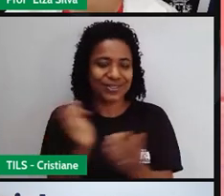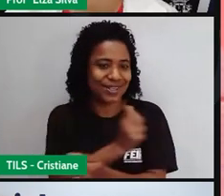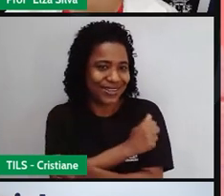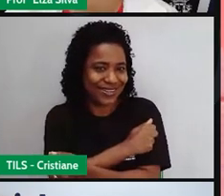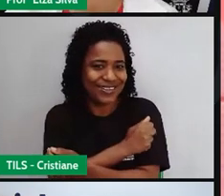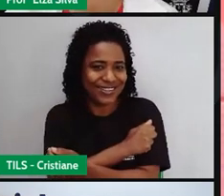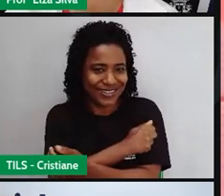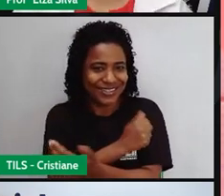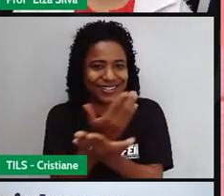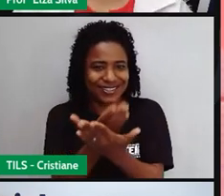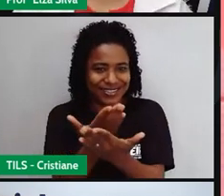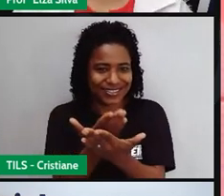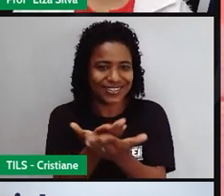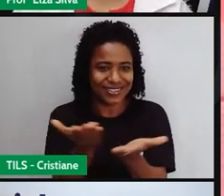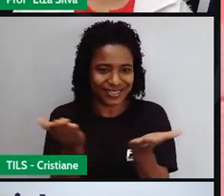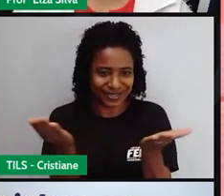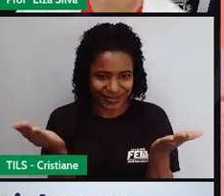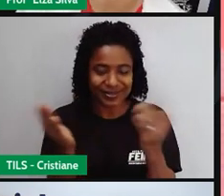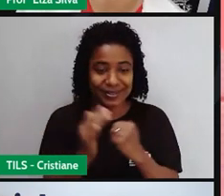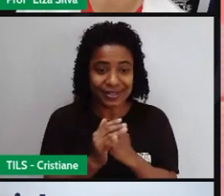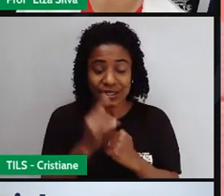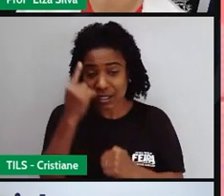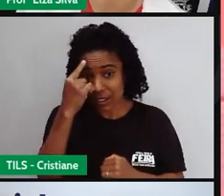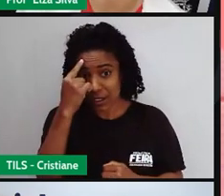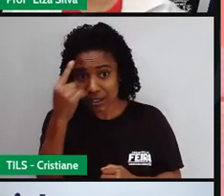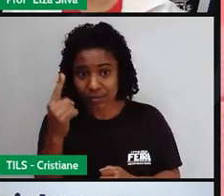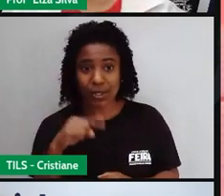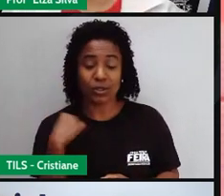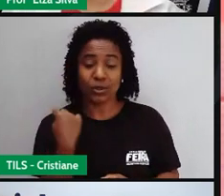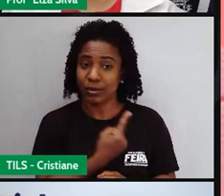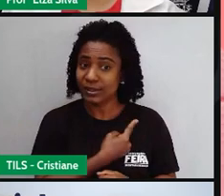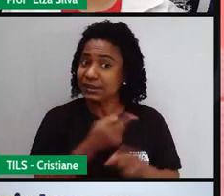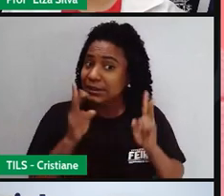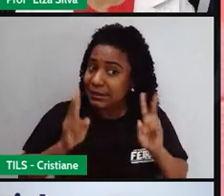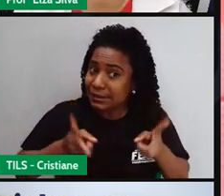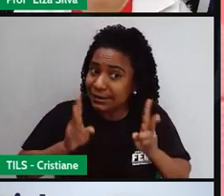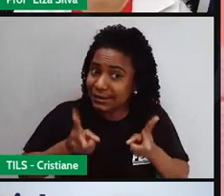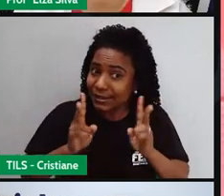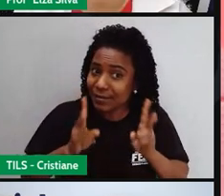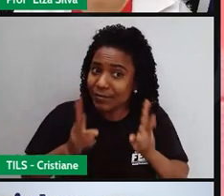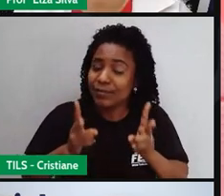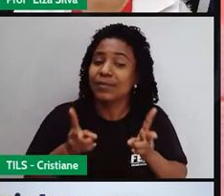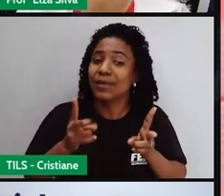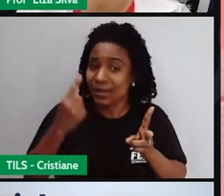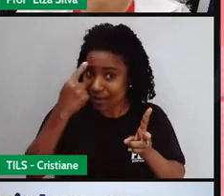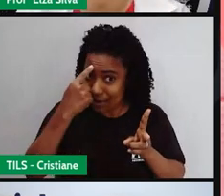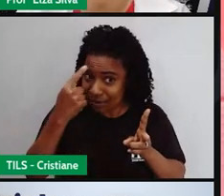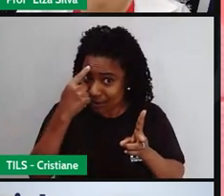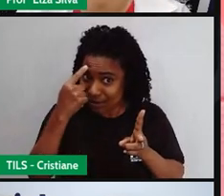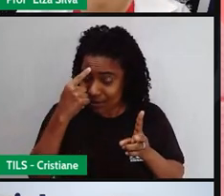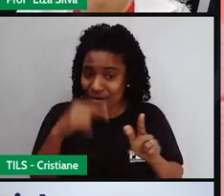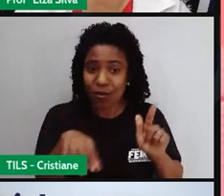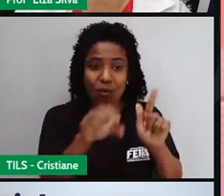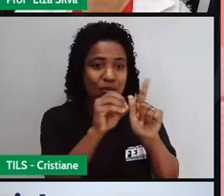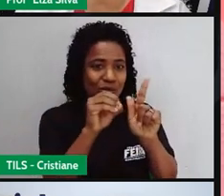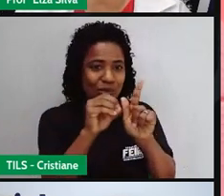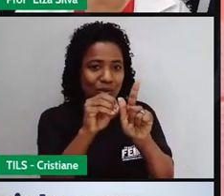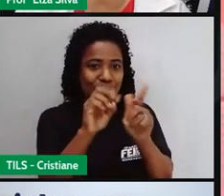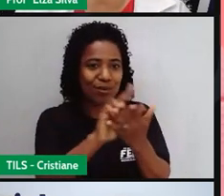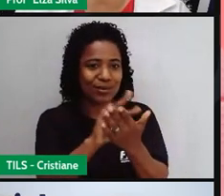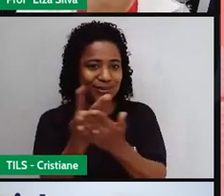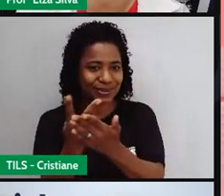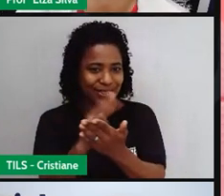Lembram que nas aulas anteriores, nós estamos estimulando vocês a utilizarem o Google Tradutor.